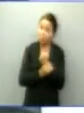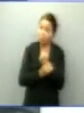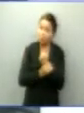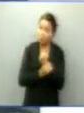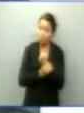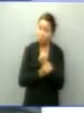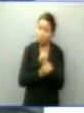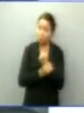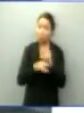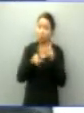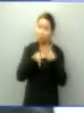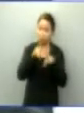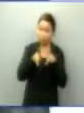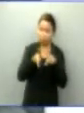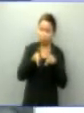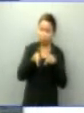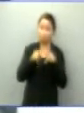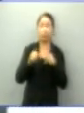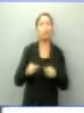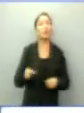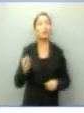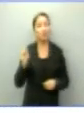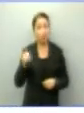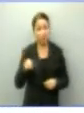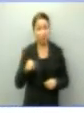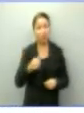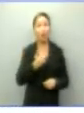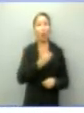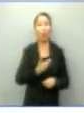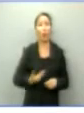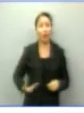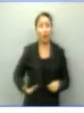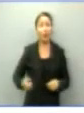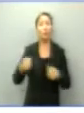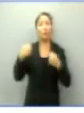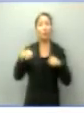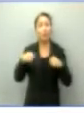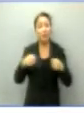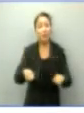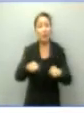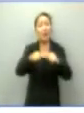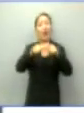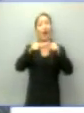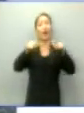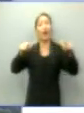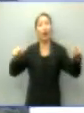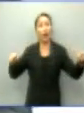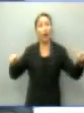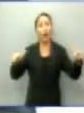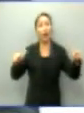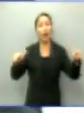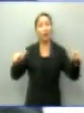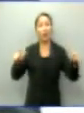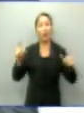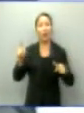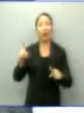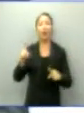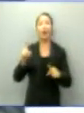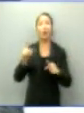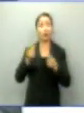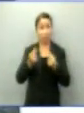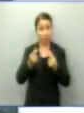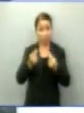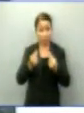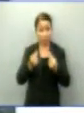segurança pública é uma delas. Mas o Estado precisa ampliar a sua arrecadação. De que forma? Não aumentando o imposto. Ao